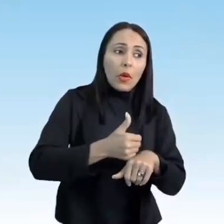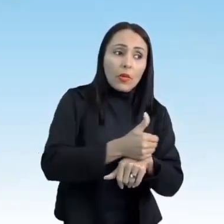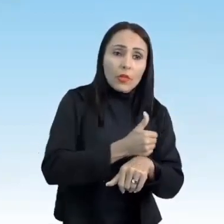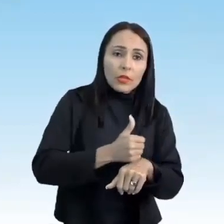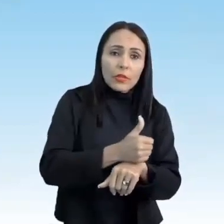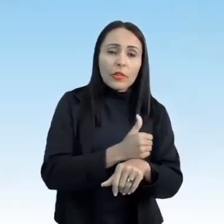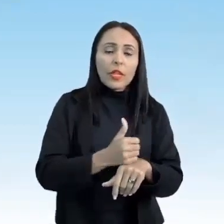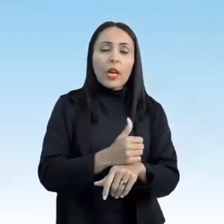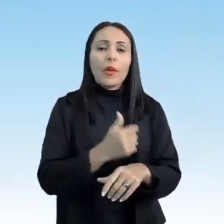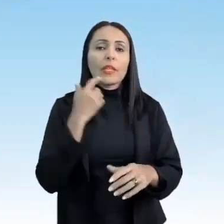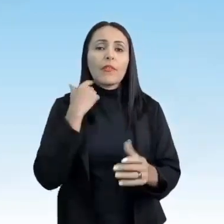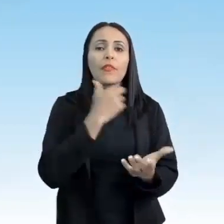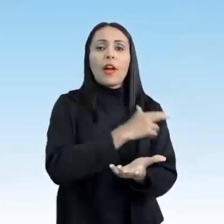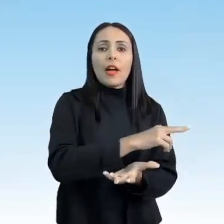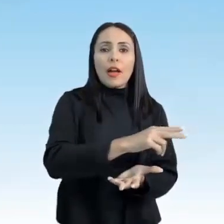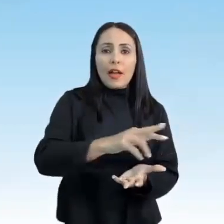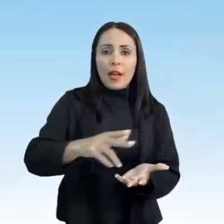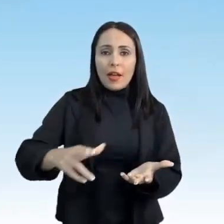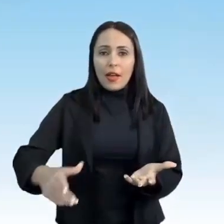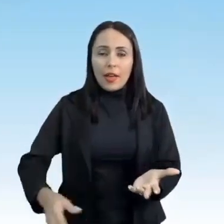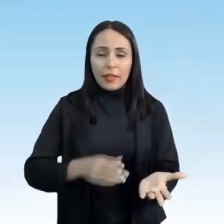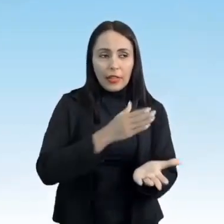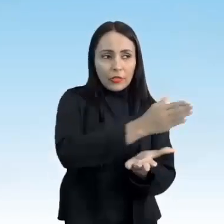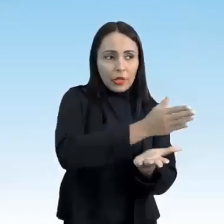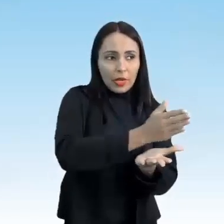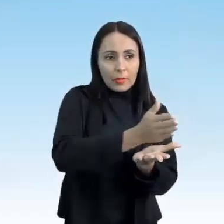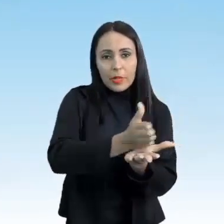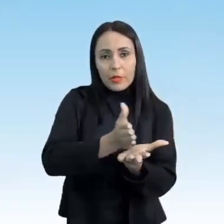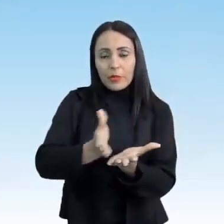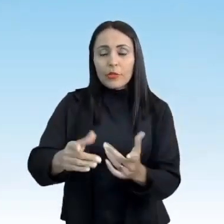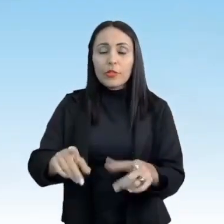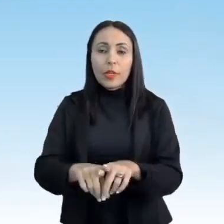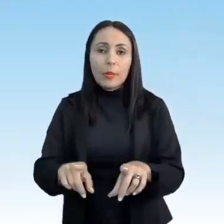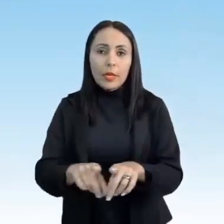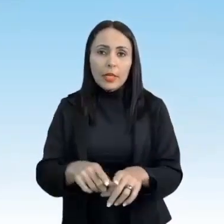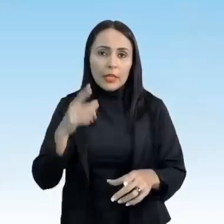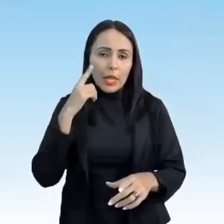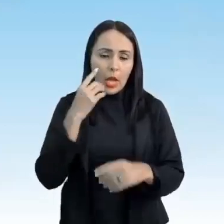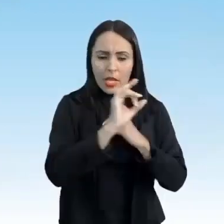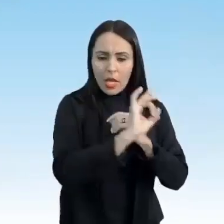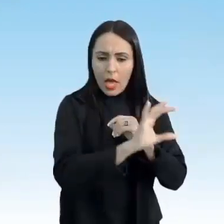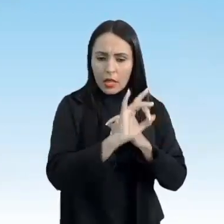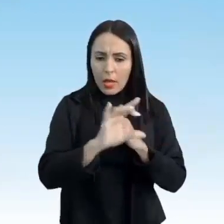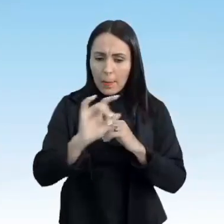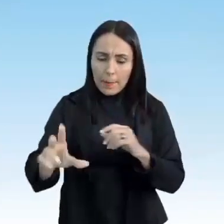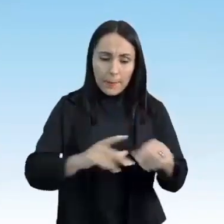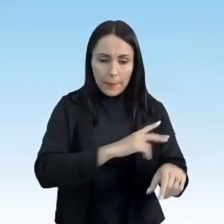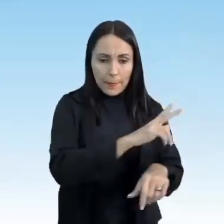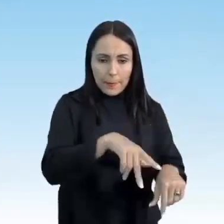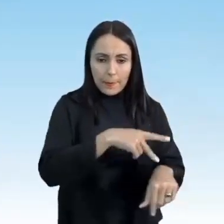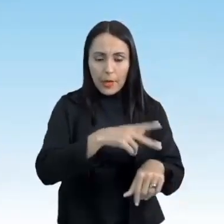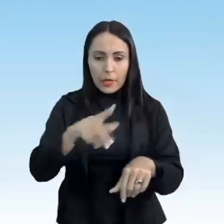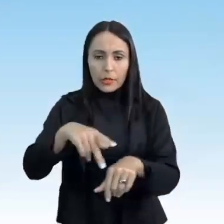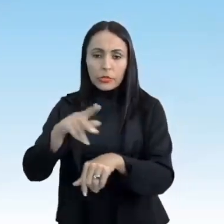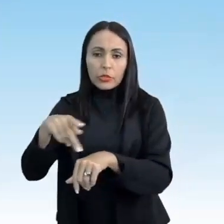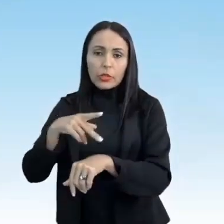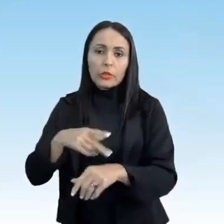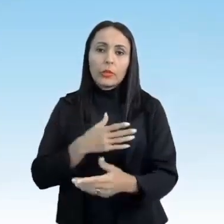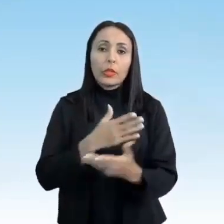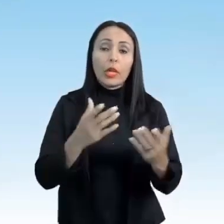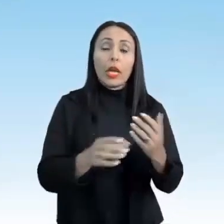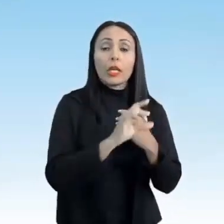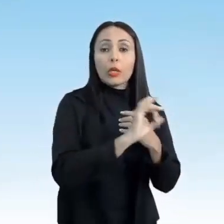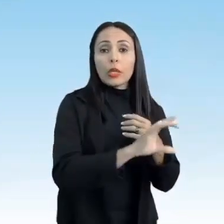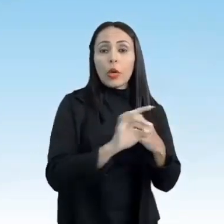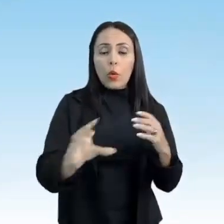ele é multicultural, tá? Então o esporte, ele está em cada país com um símbolo, com um esporte, com cada